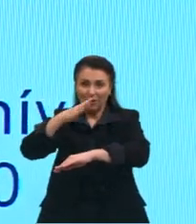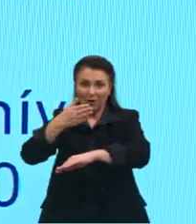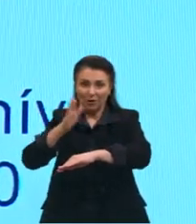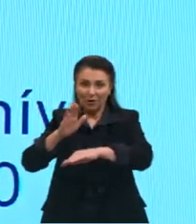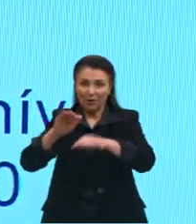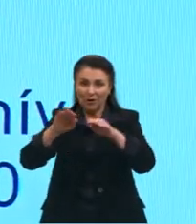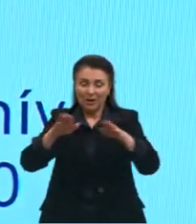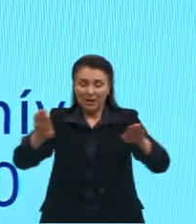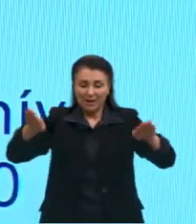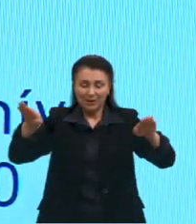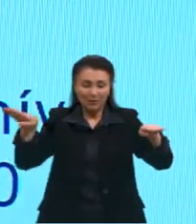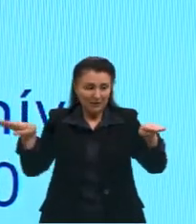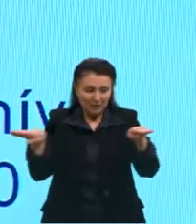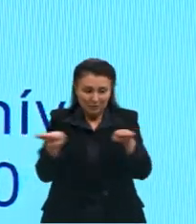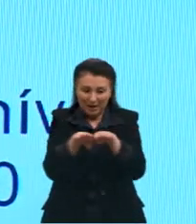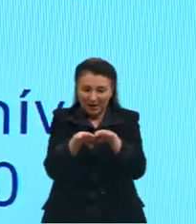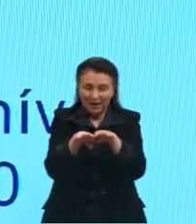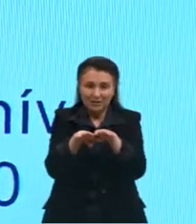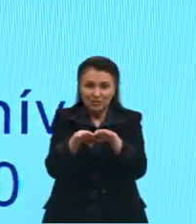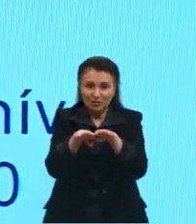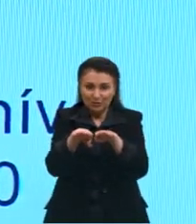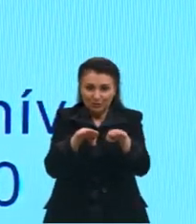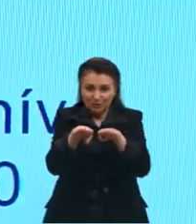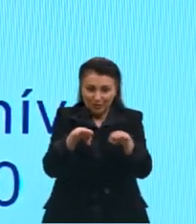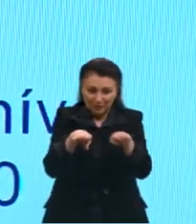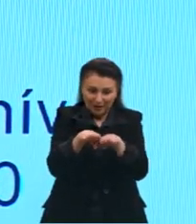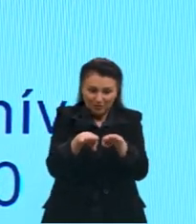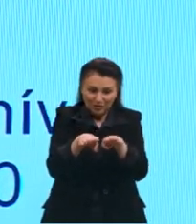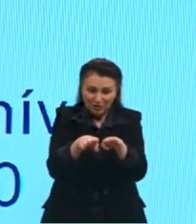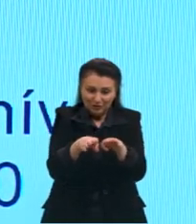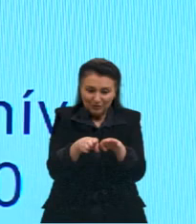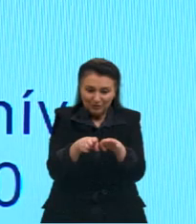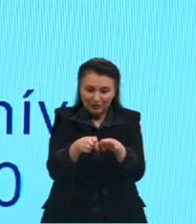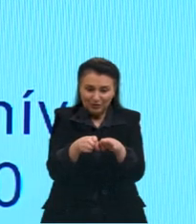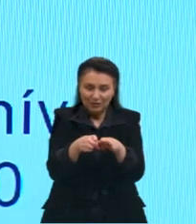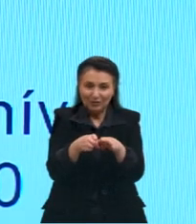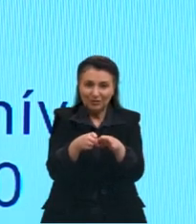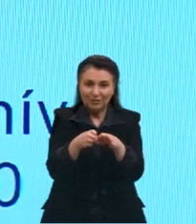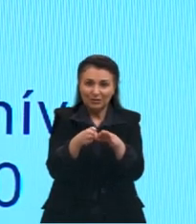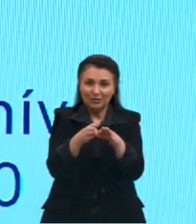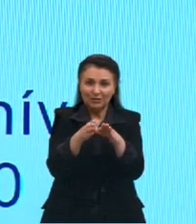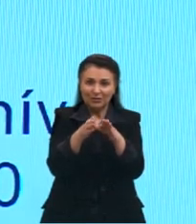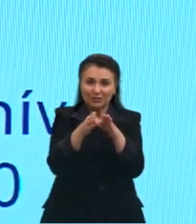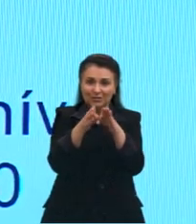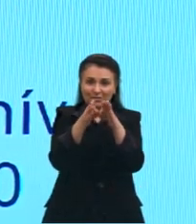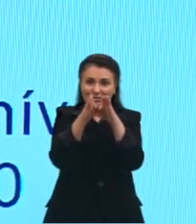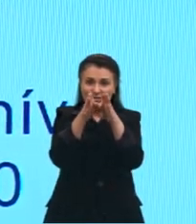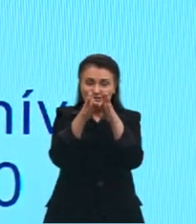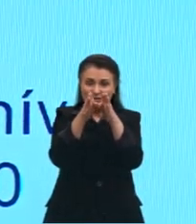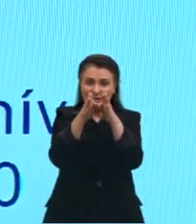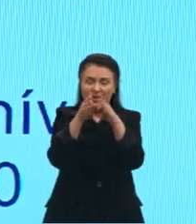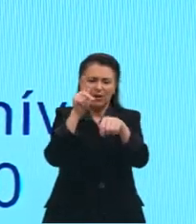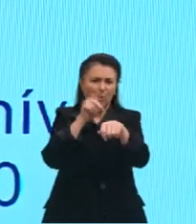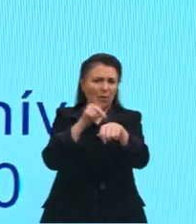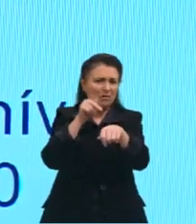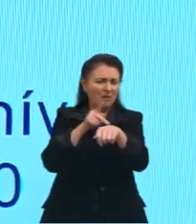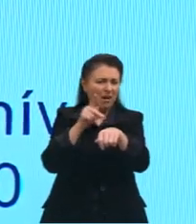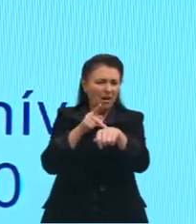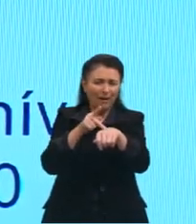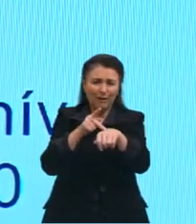soerguido, ele vai ser empurrado para cima também, certo? Como esses maciços rochosos são superfortes e